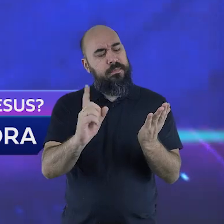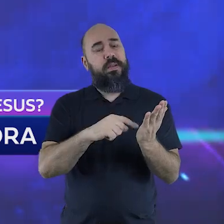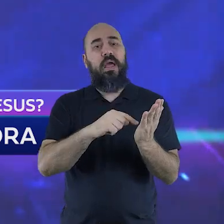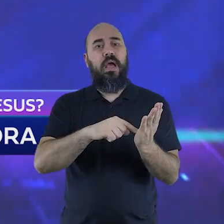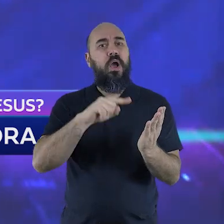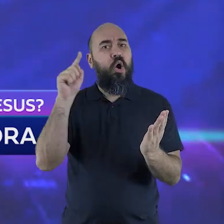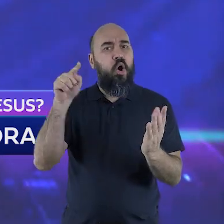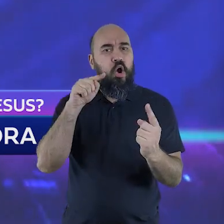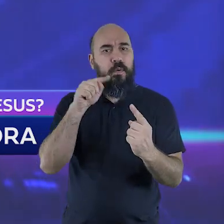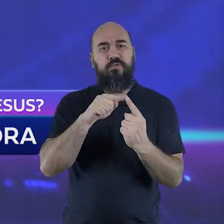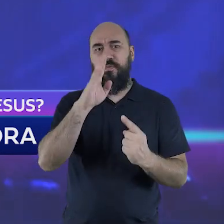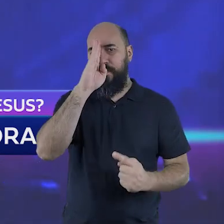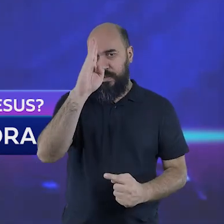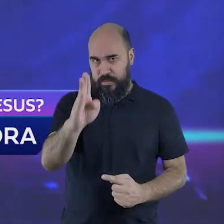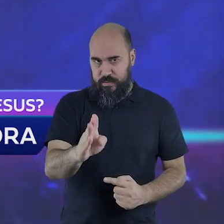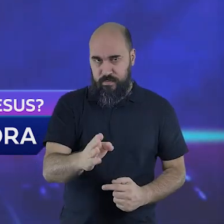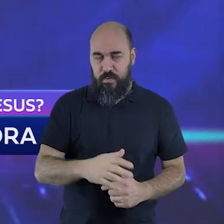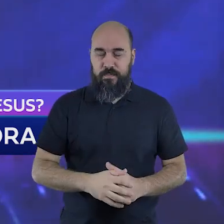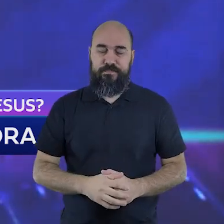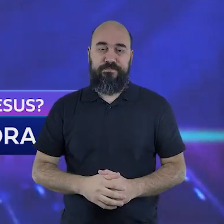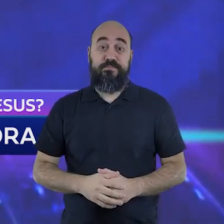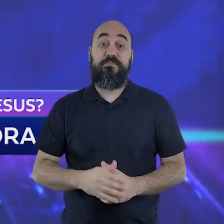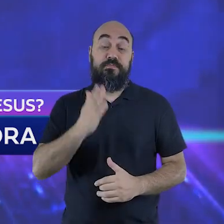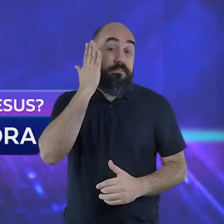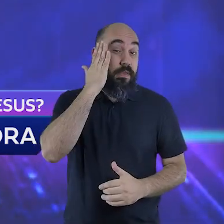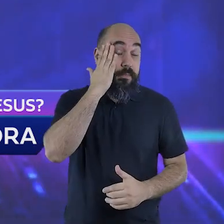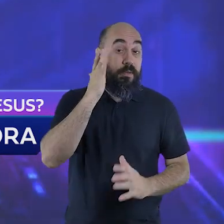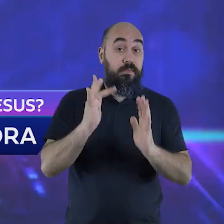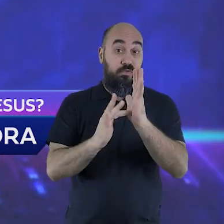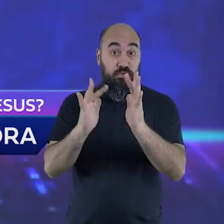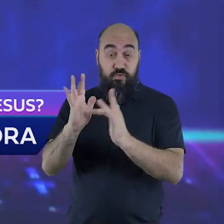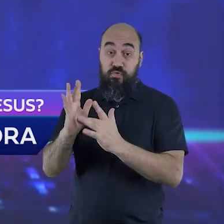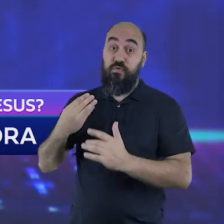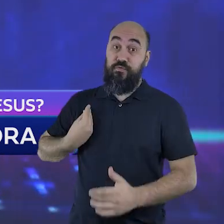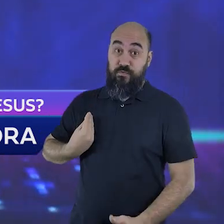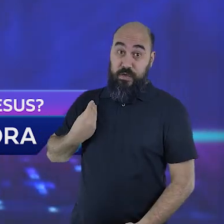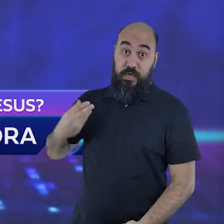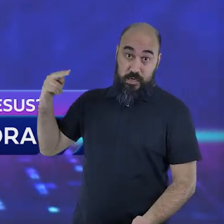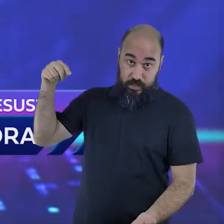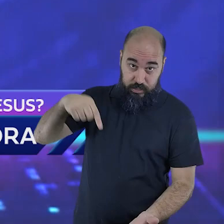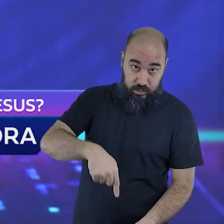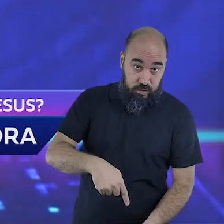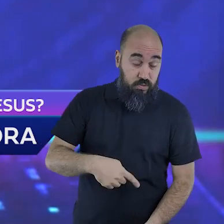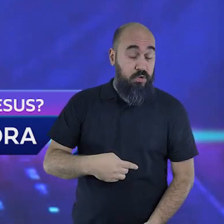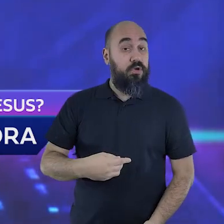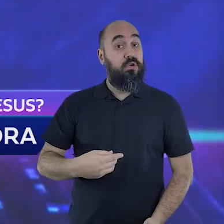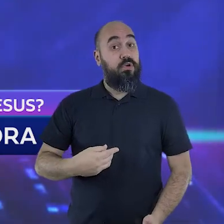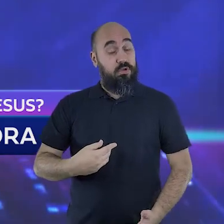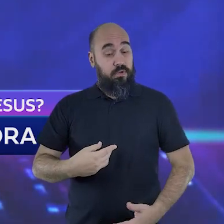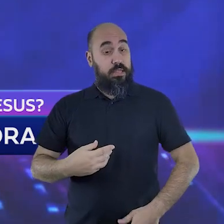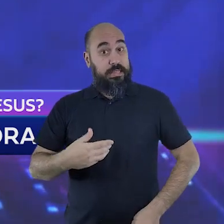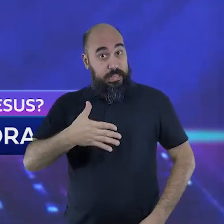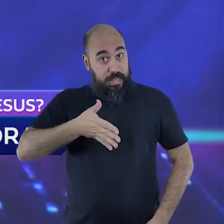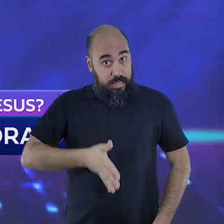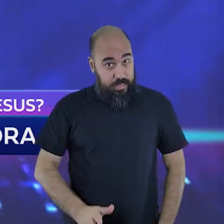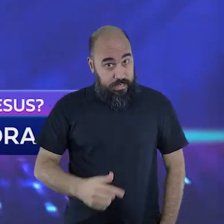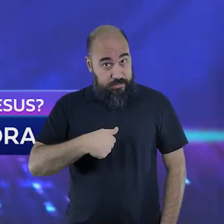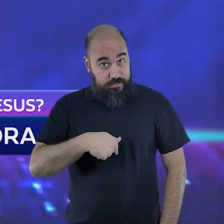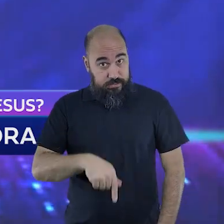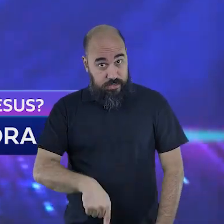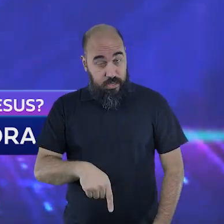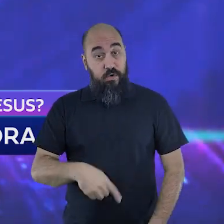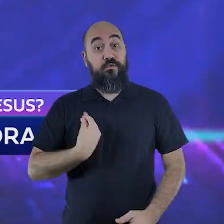a Bíblia. Nós sabemos que Jesus veio a essa terra, encarnou-se como um ser humano, viveu